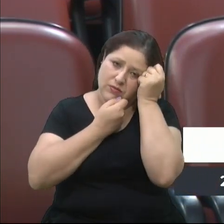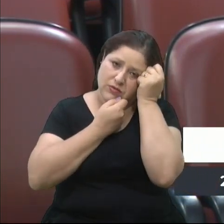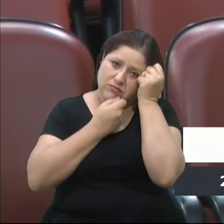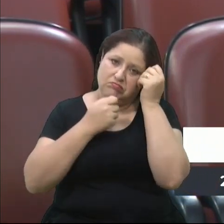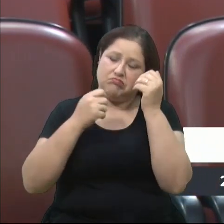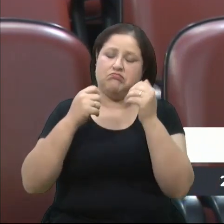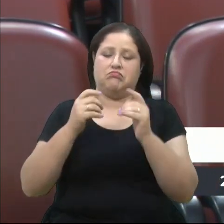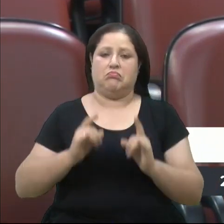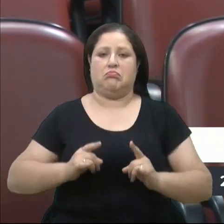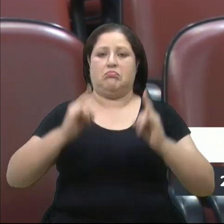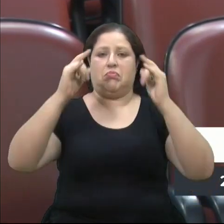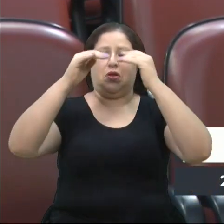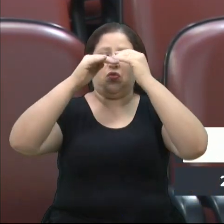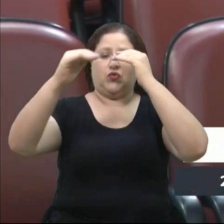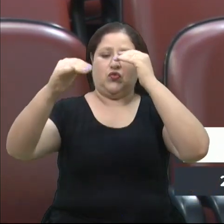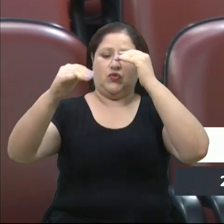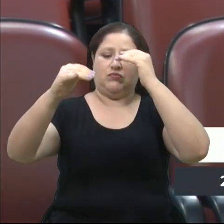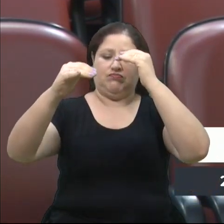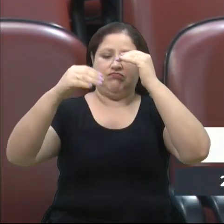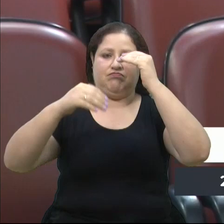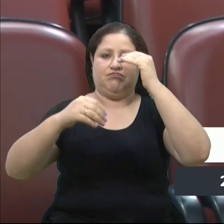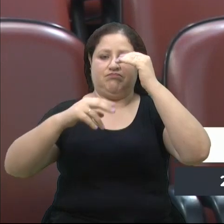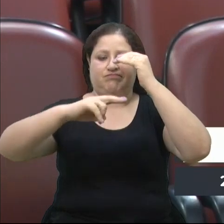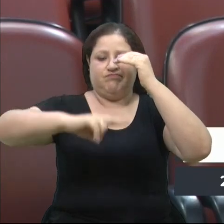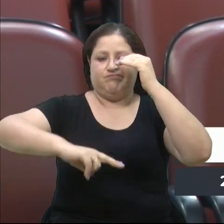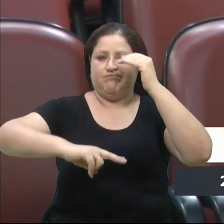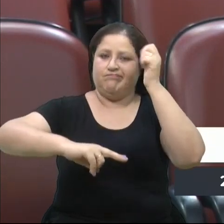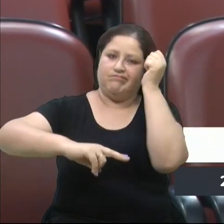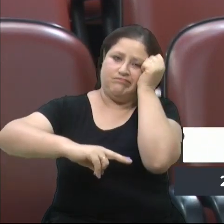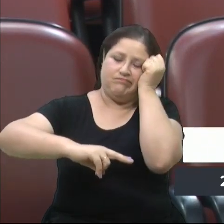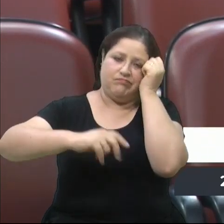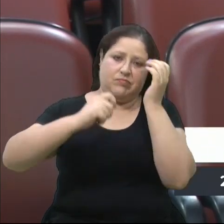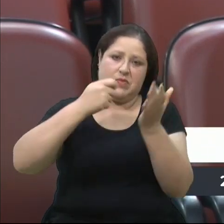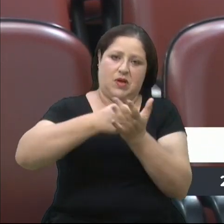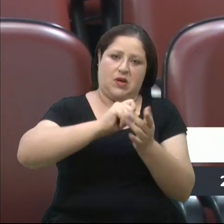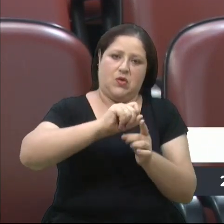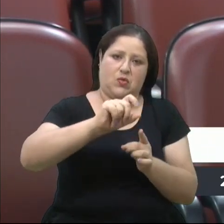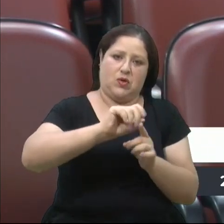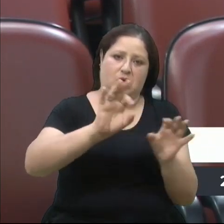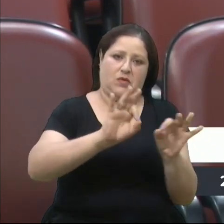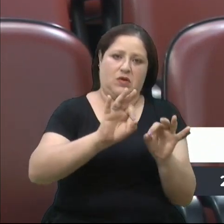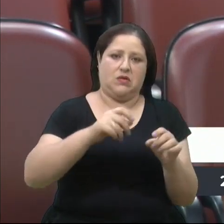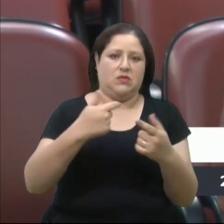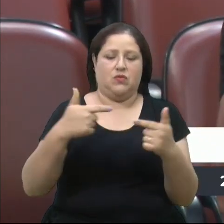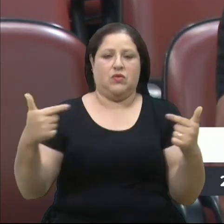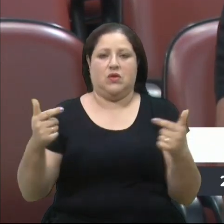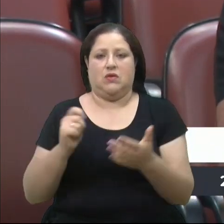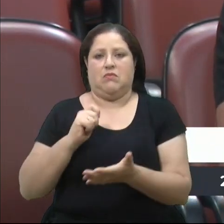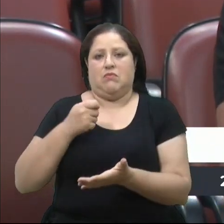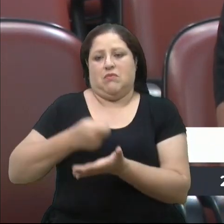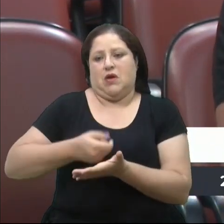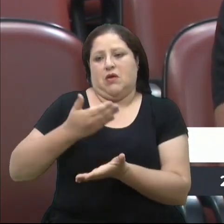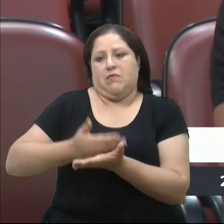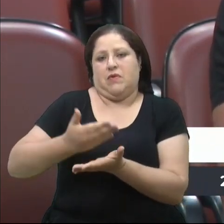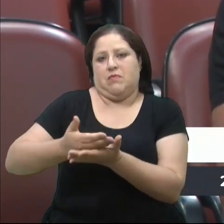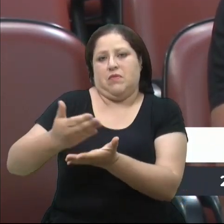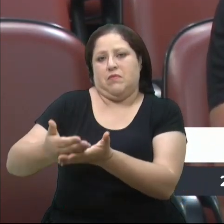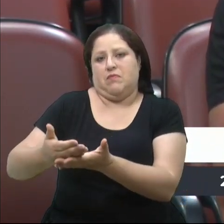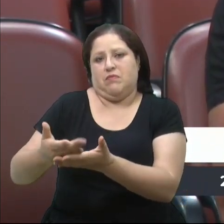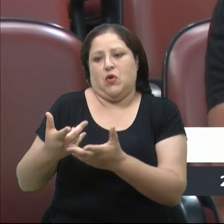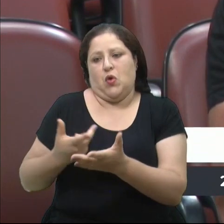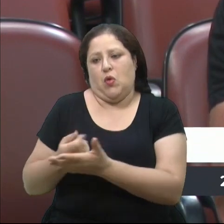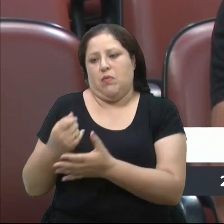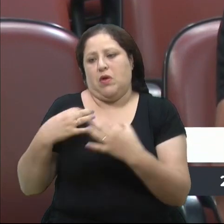marquisa ali, eles não precisam pagar aluguel. E também não têm prestação para pagar de roupas, né,